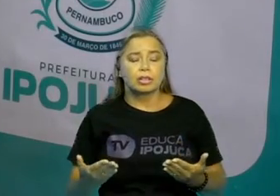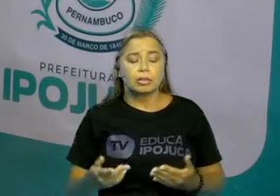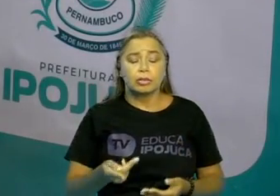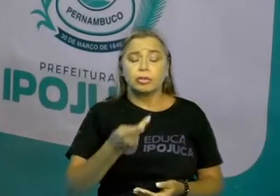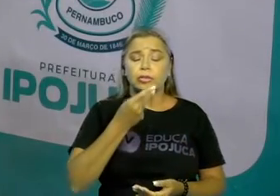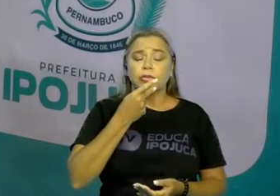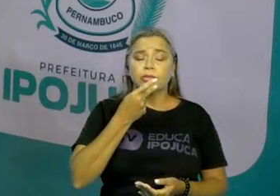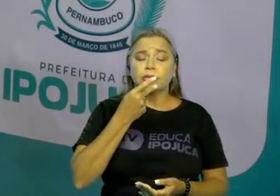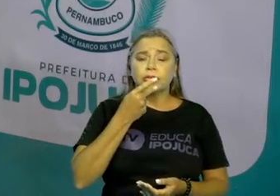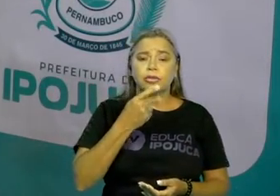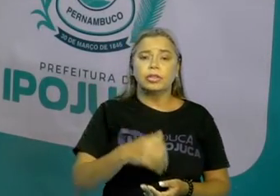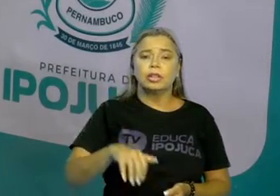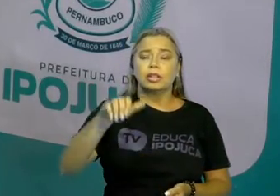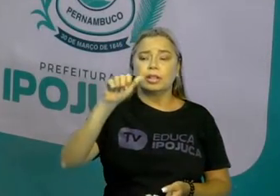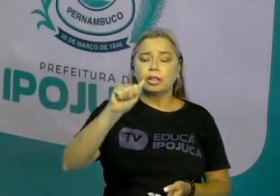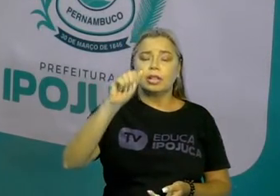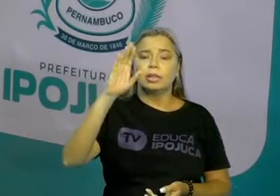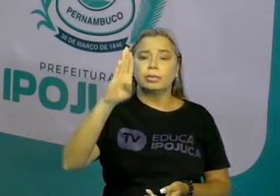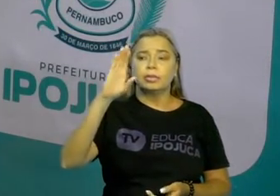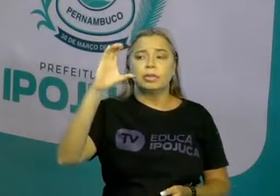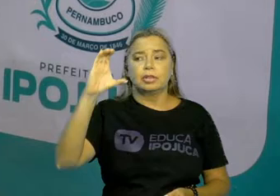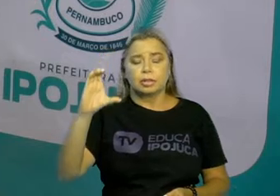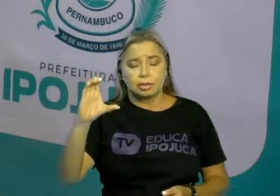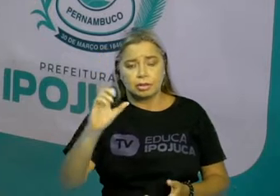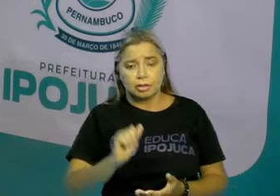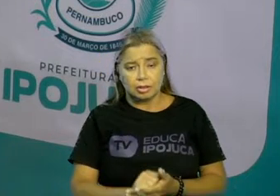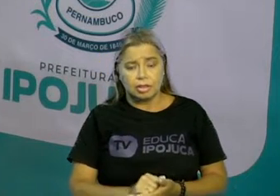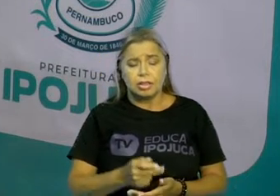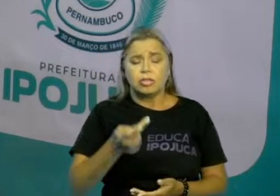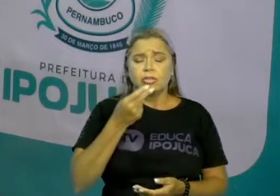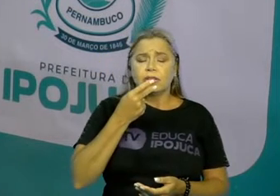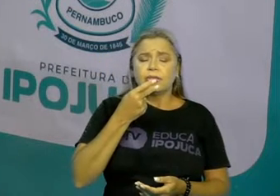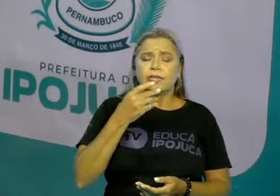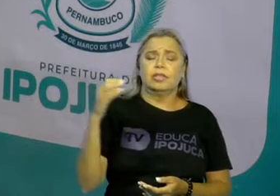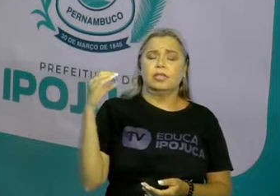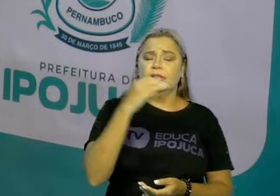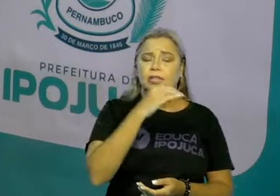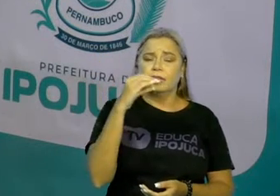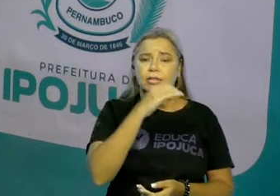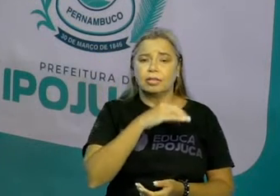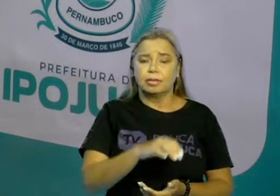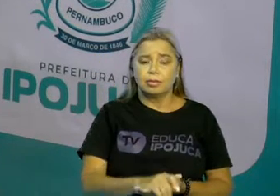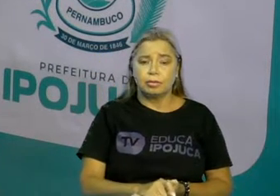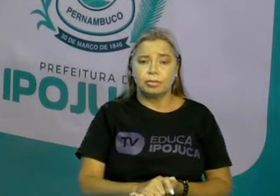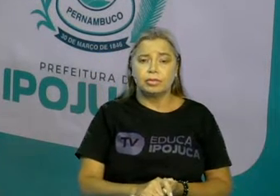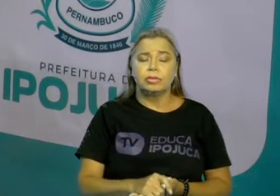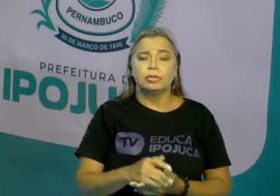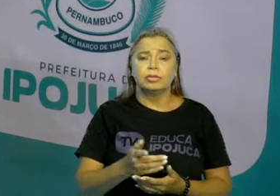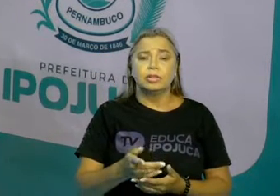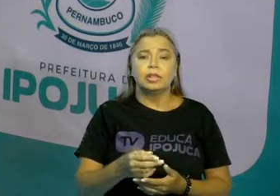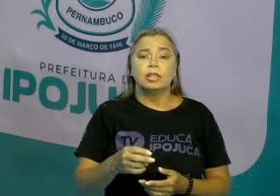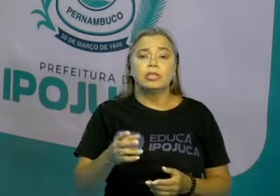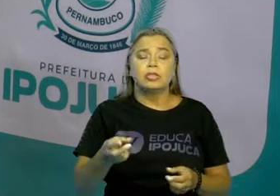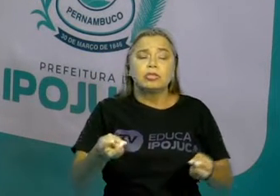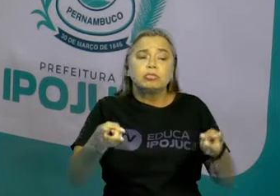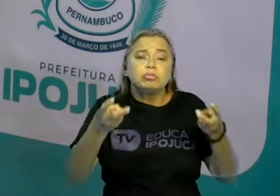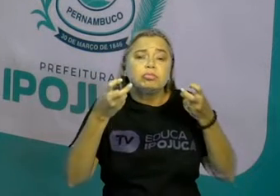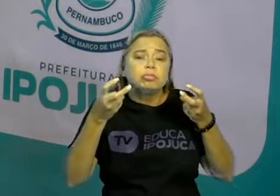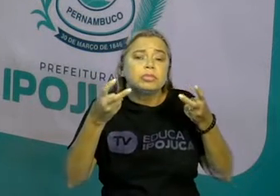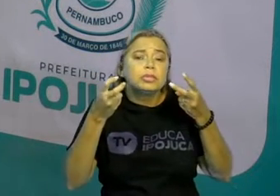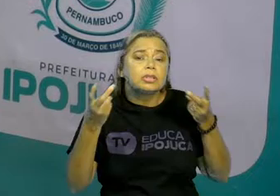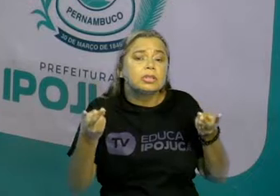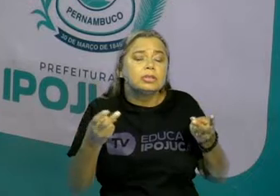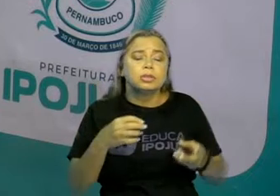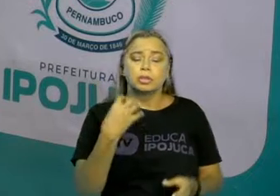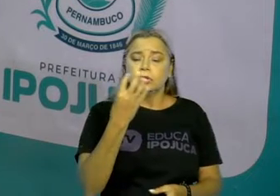alfabeto, a gente diz com um pouquinho mais de rapidez, pouquinho mais rápido, né? Aí logo, alguns sons